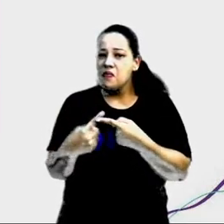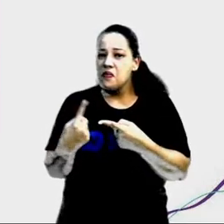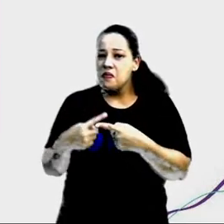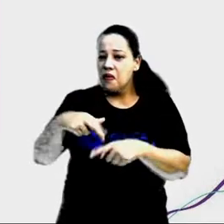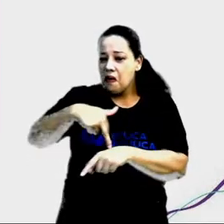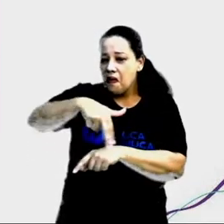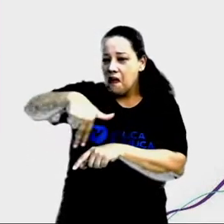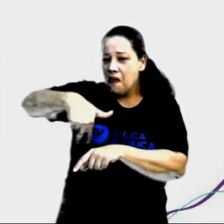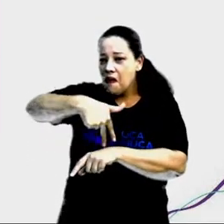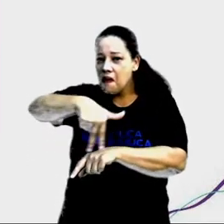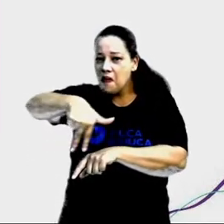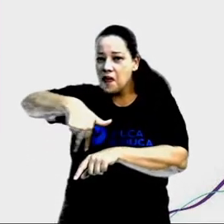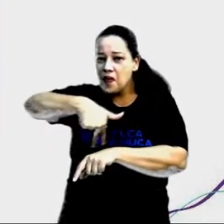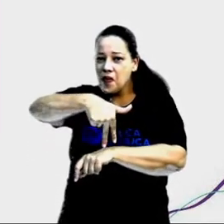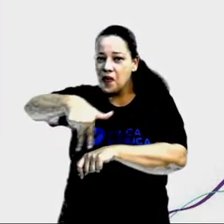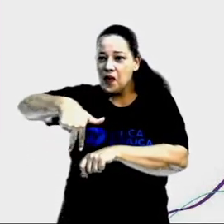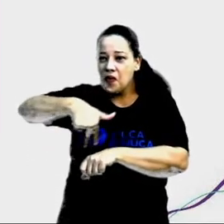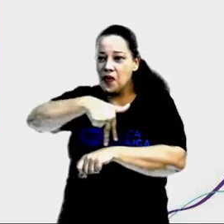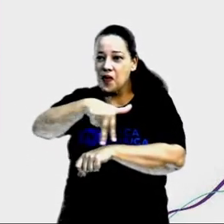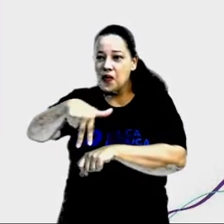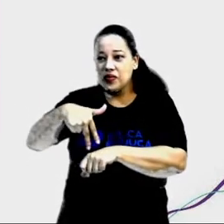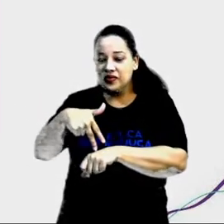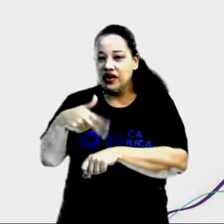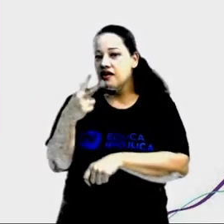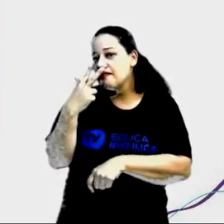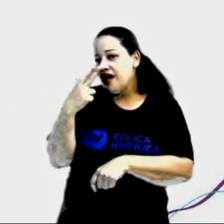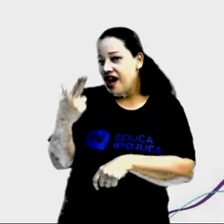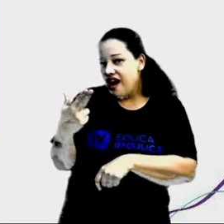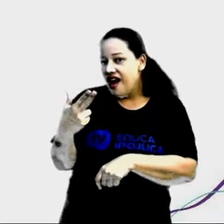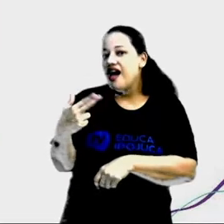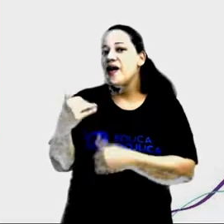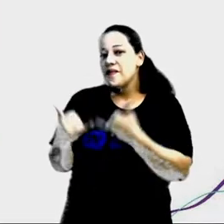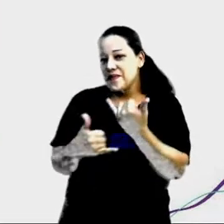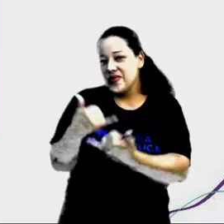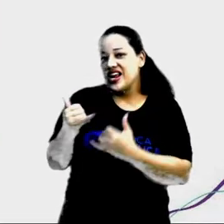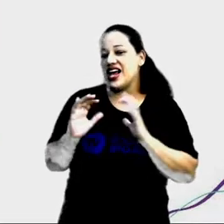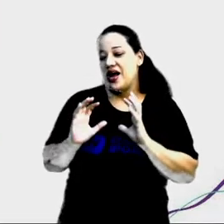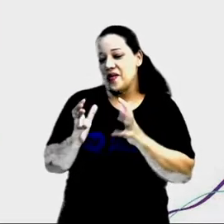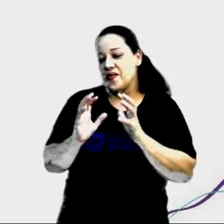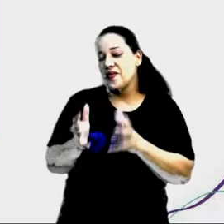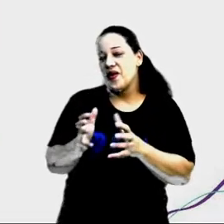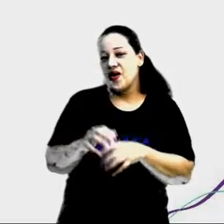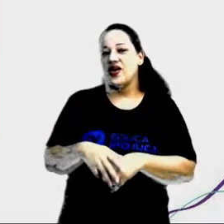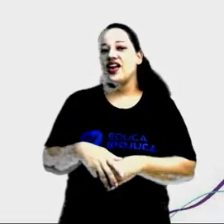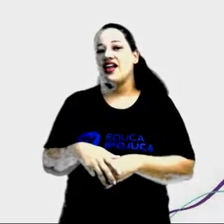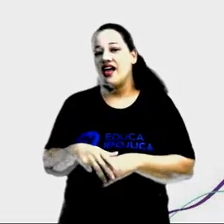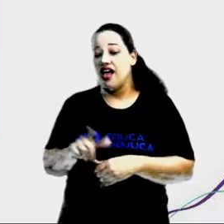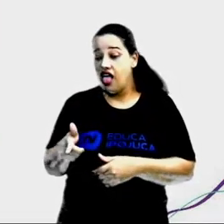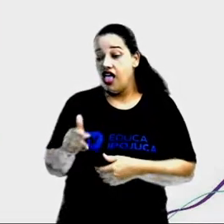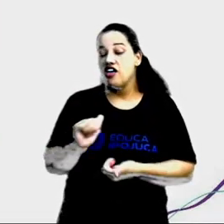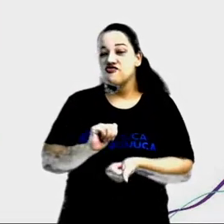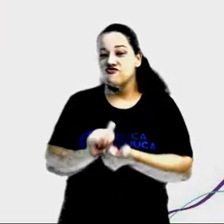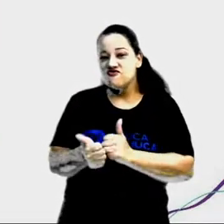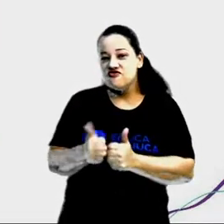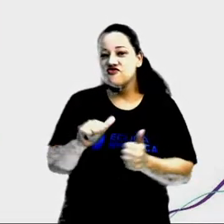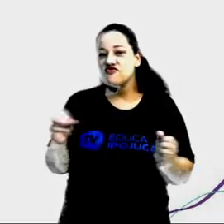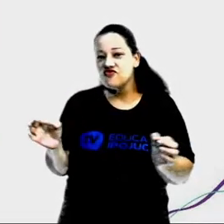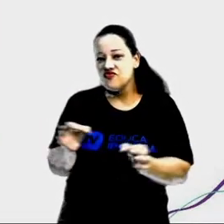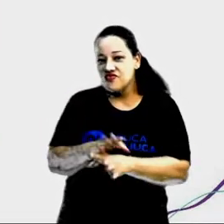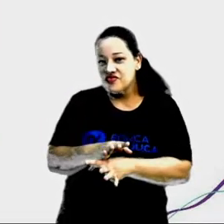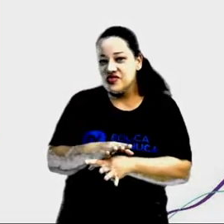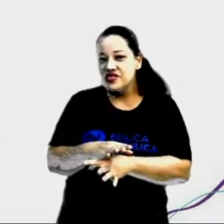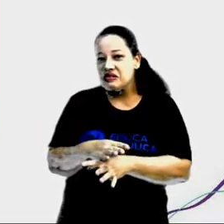Ops! Parece que estavam jogando bola. Mas acho que os jogadores não tiveram muita